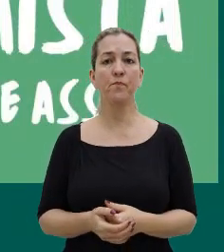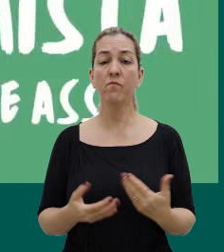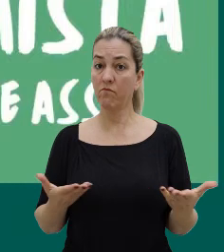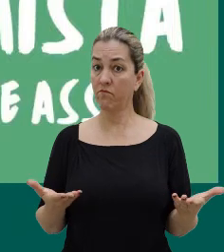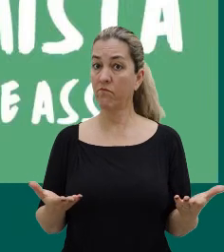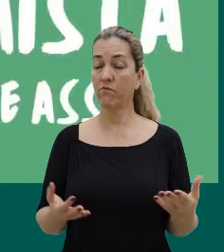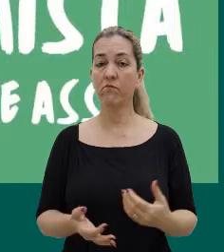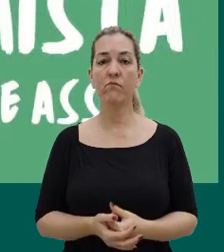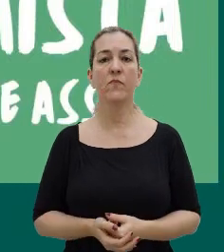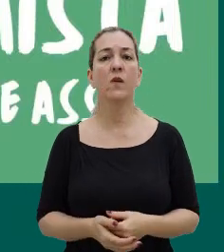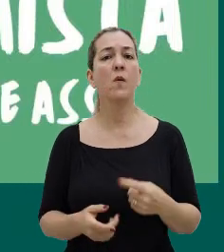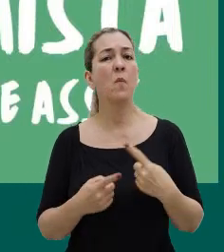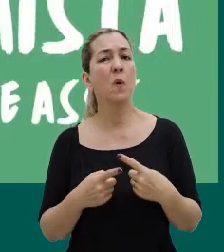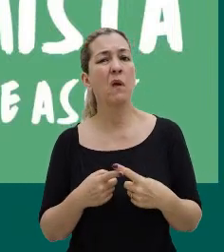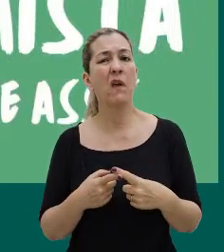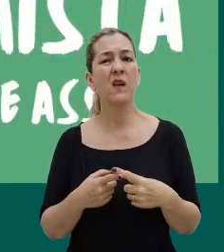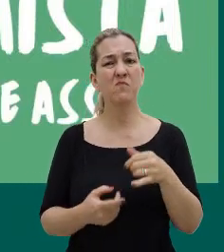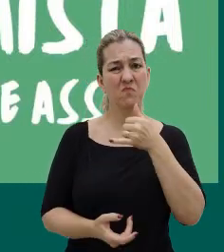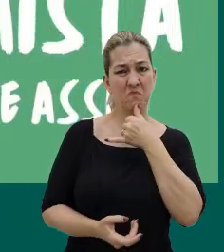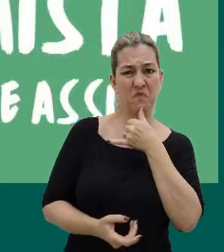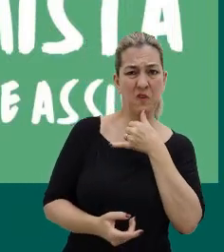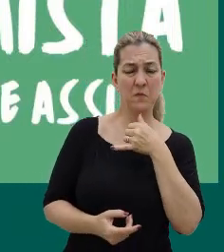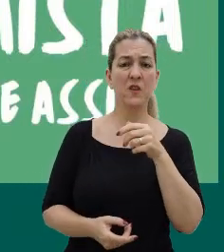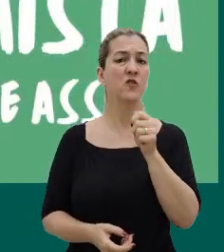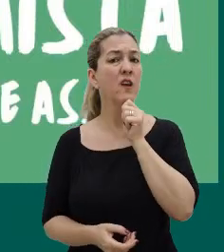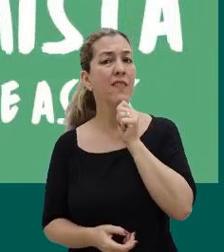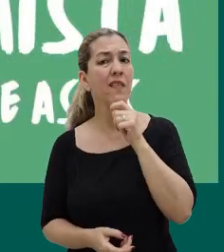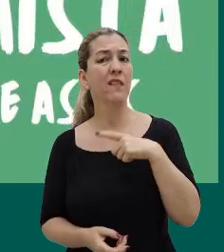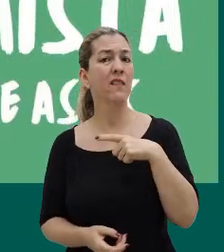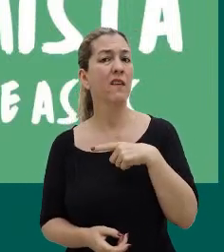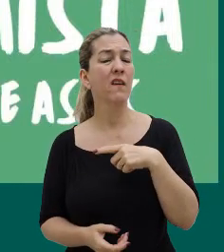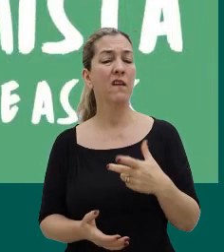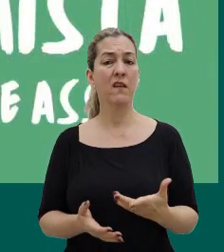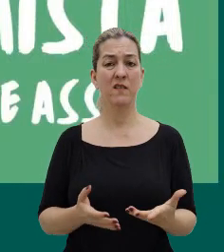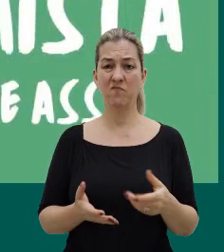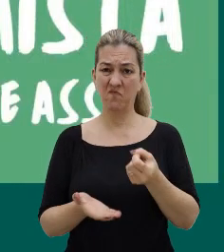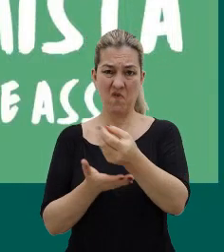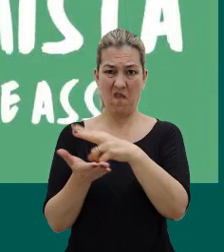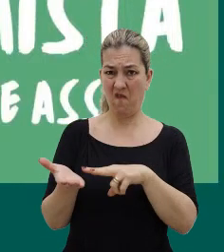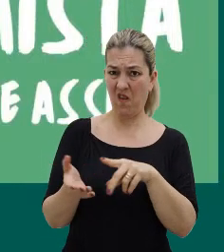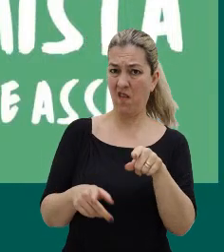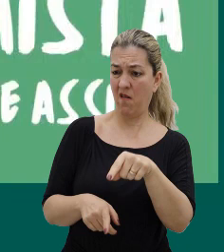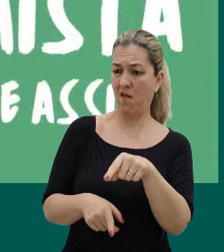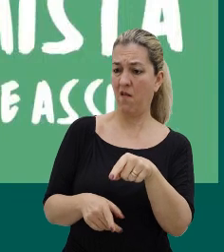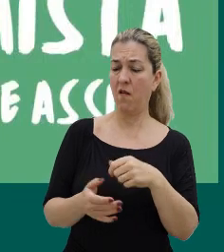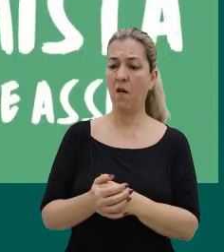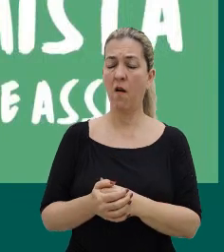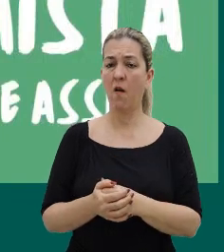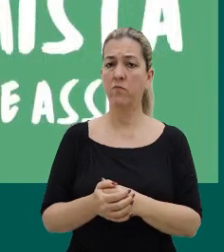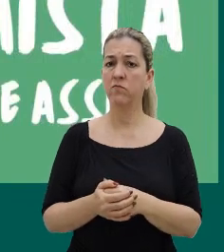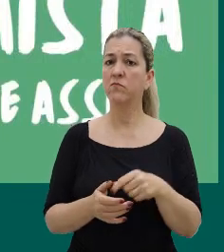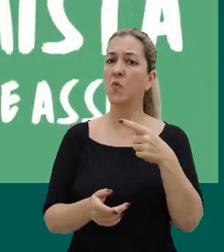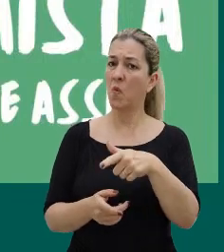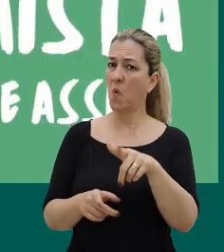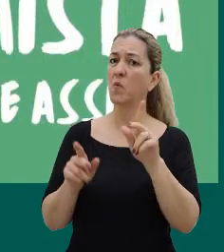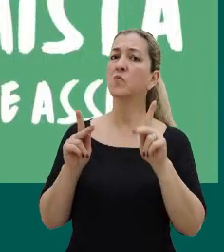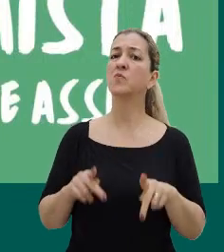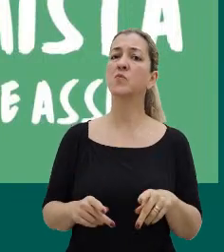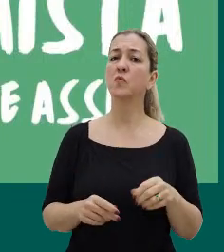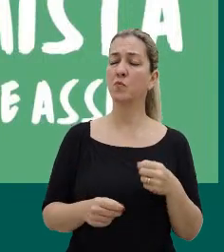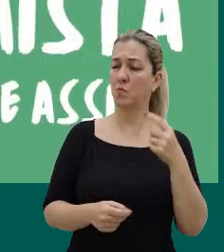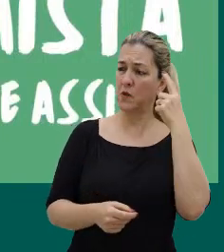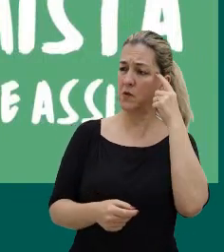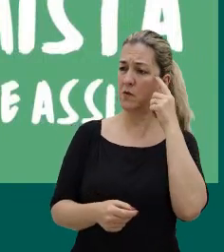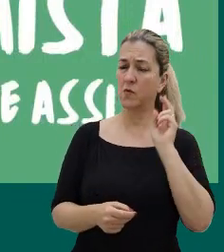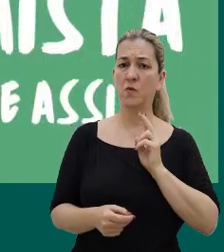da gente, porque infelizmente a gente ainda tende a avaliar o mundo e avaliar os outros muito a partir